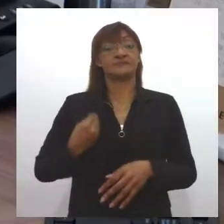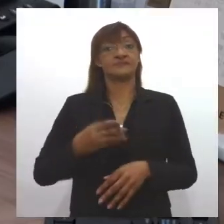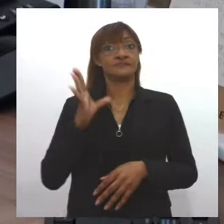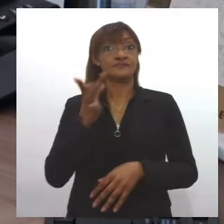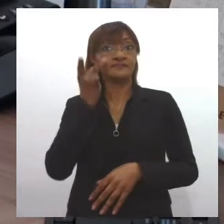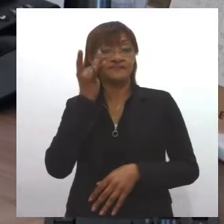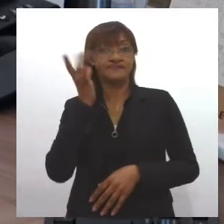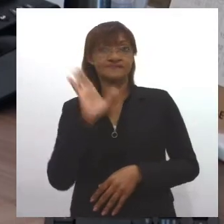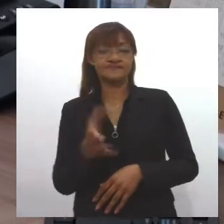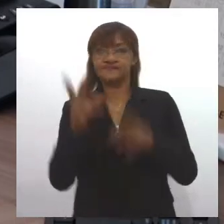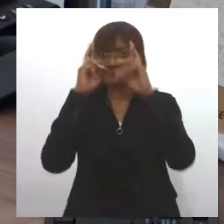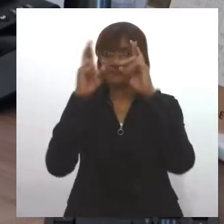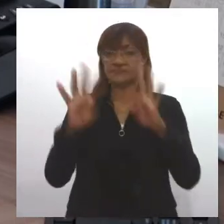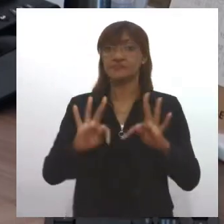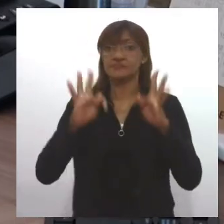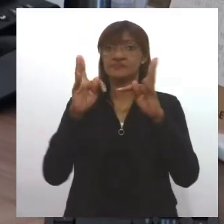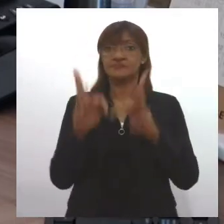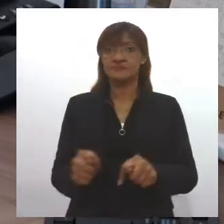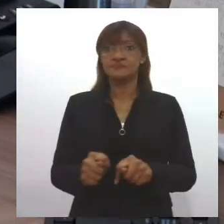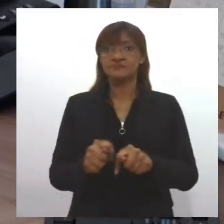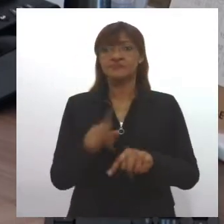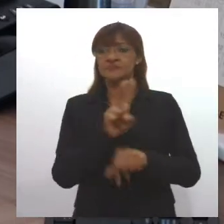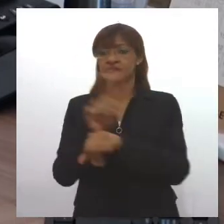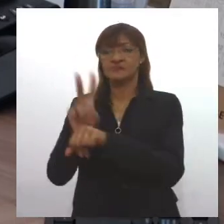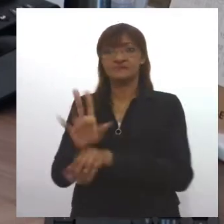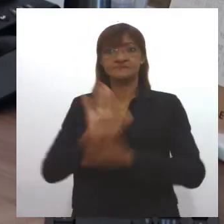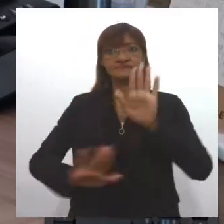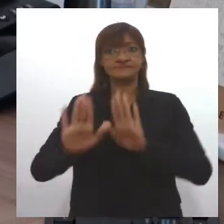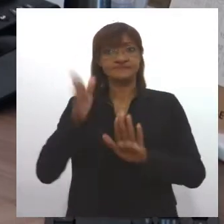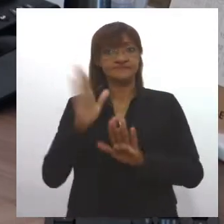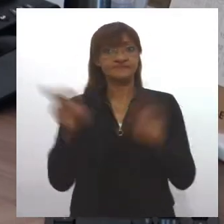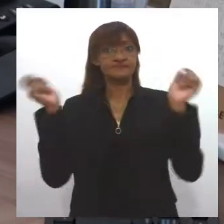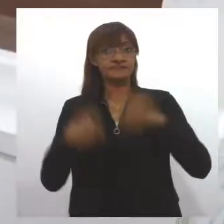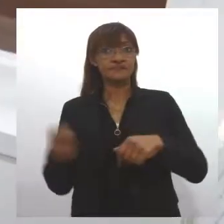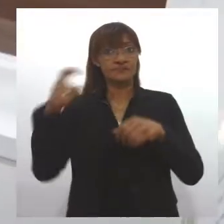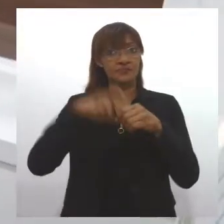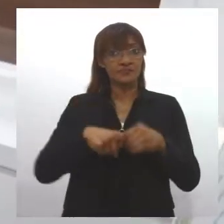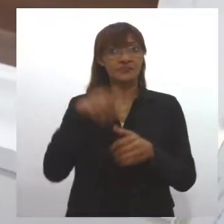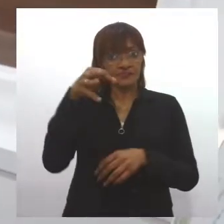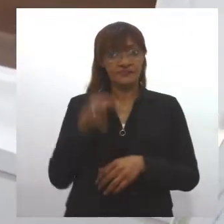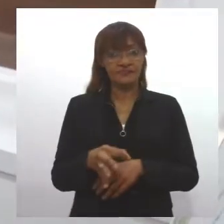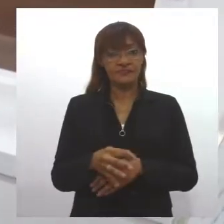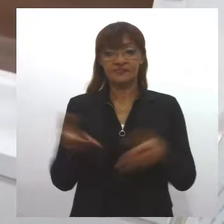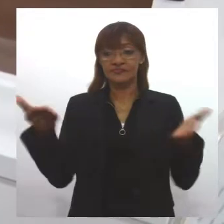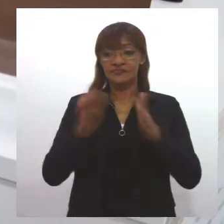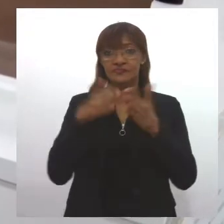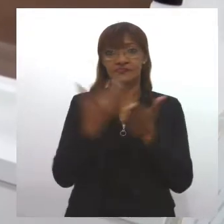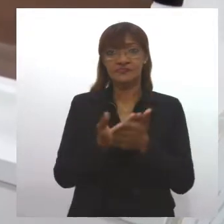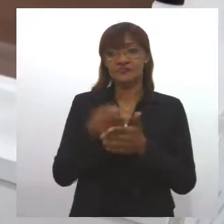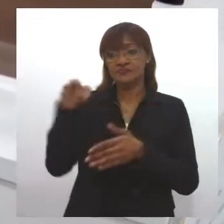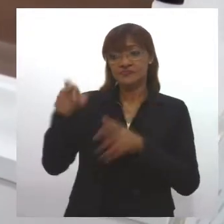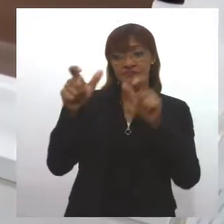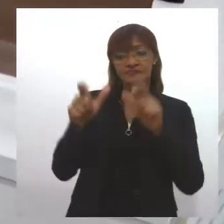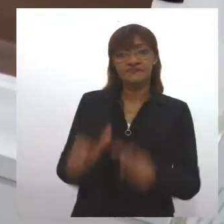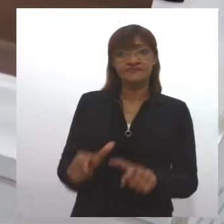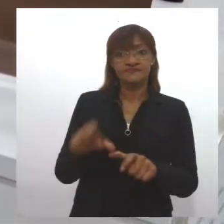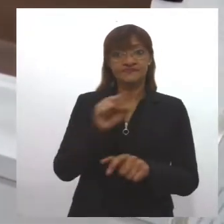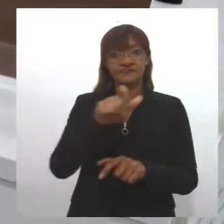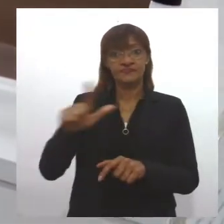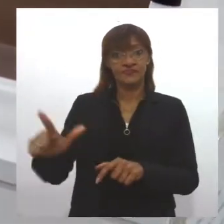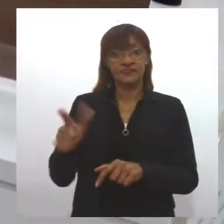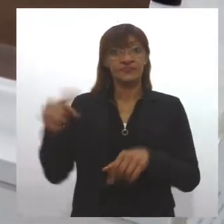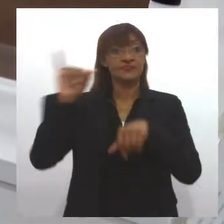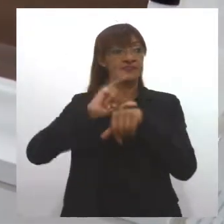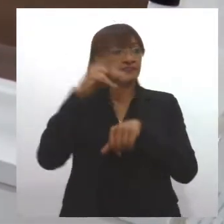obviamente que respeitando todos os cuidados necessários para que isso pudesse voltar a ocorrer. Nesta escola, localizada na zona sul da capital,